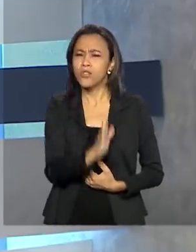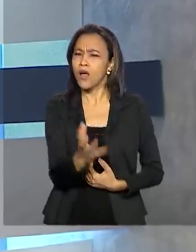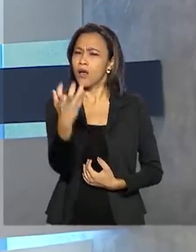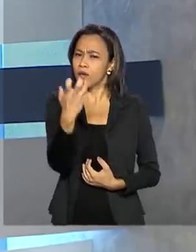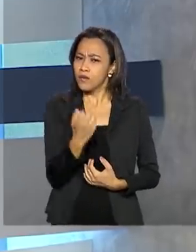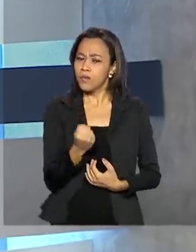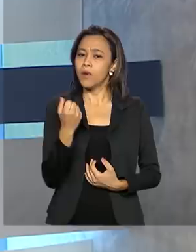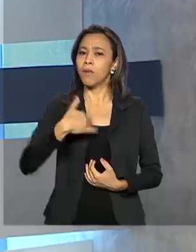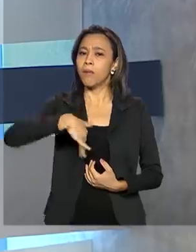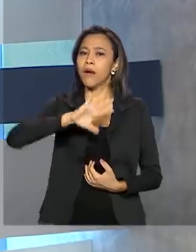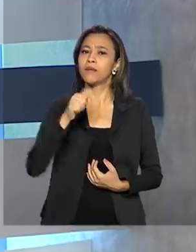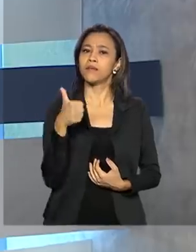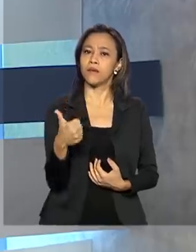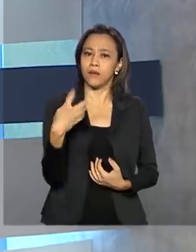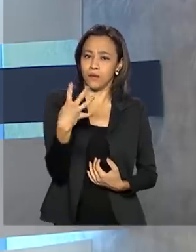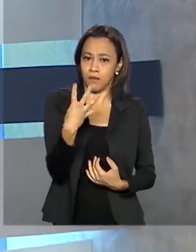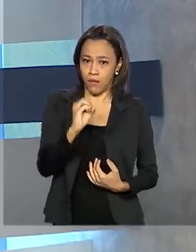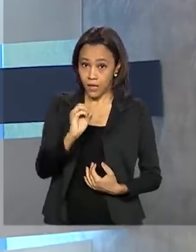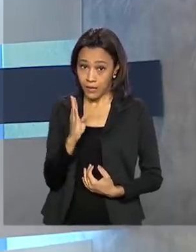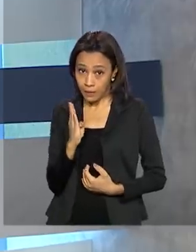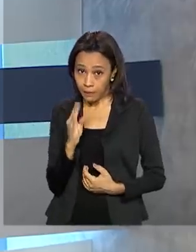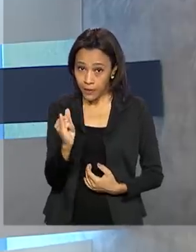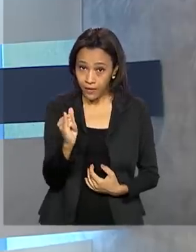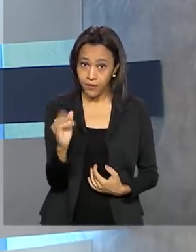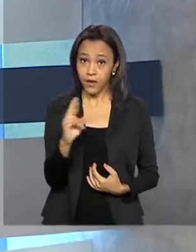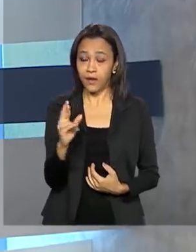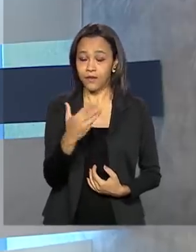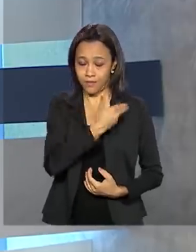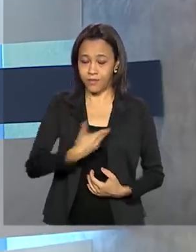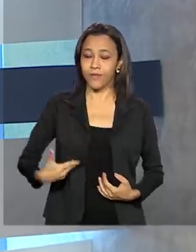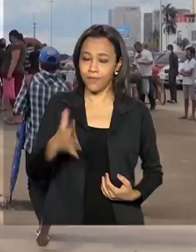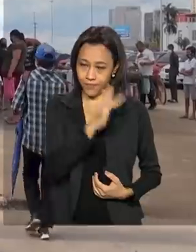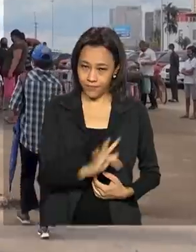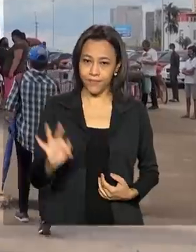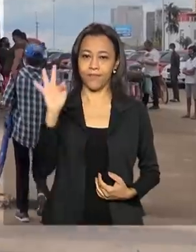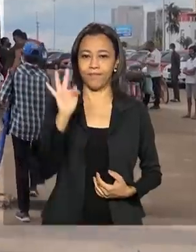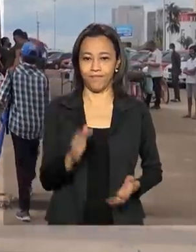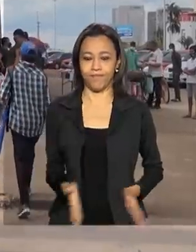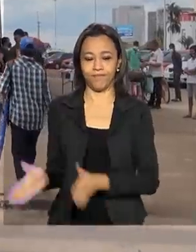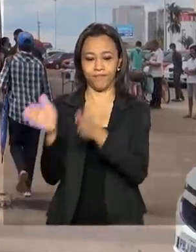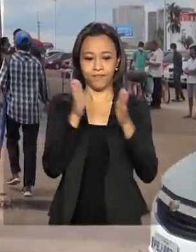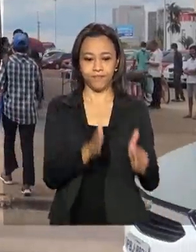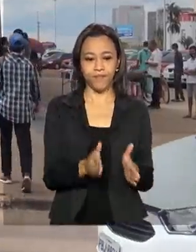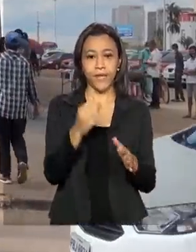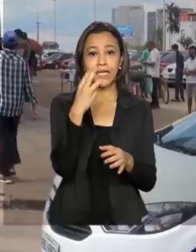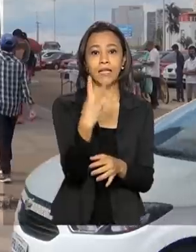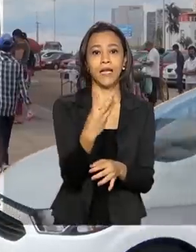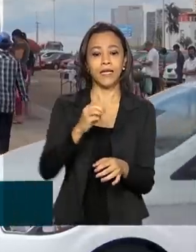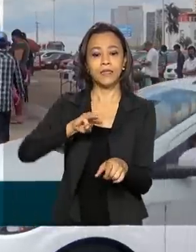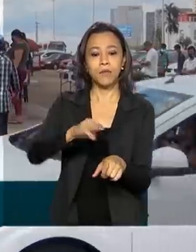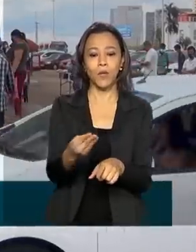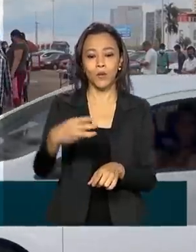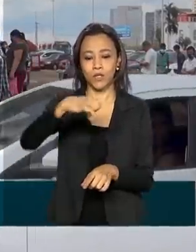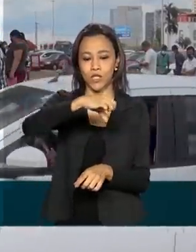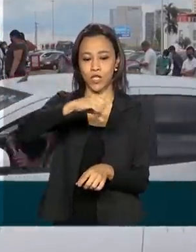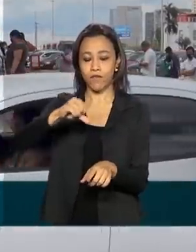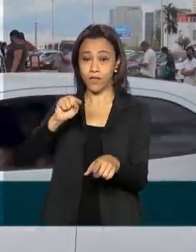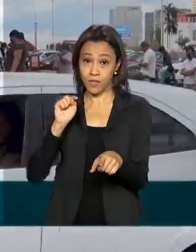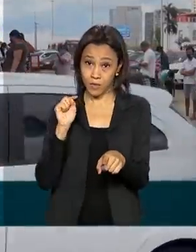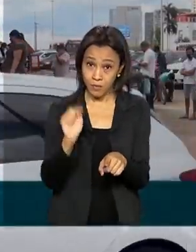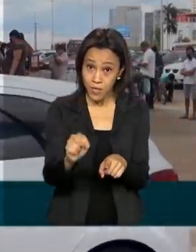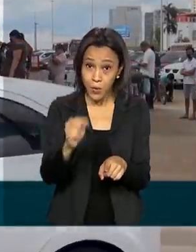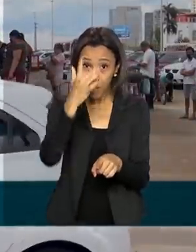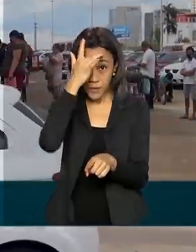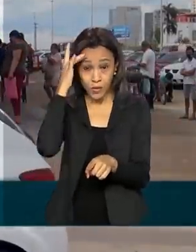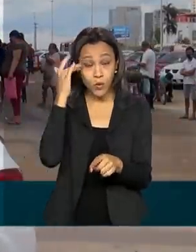140 bilhões de reais do governo federal. 3 milhões e 900 mil beneficiários